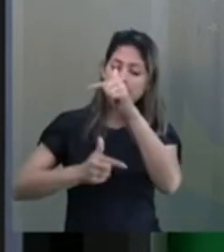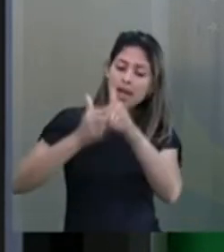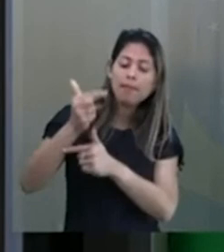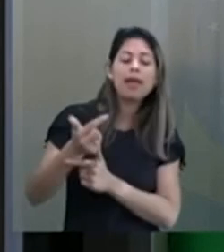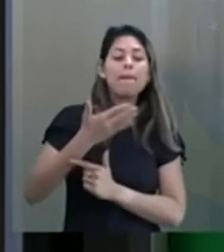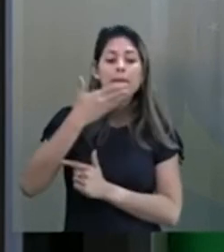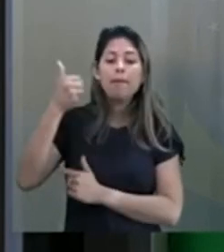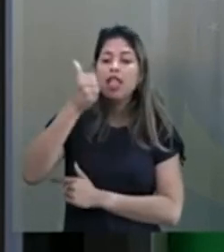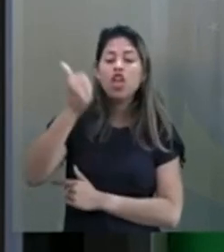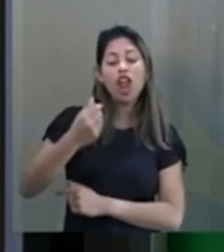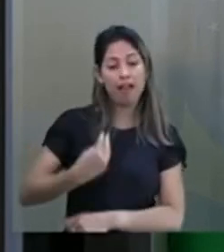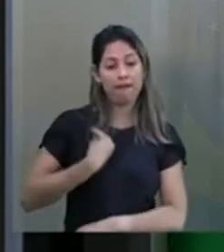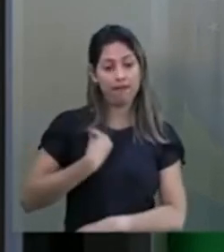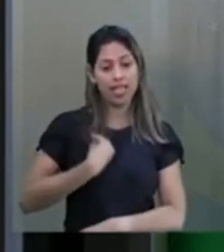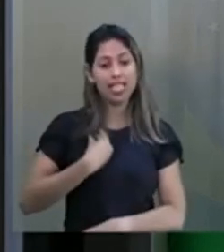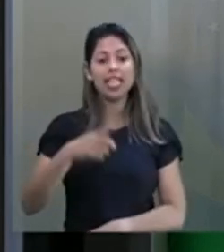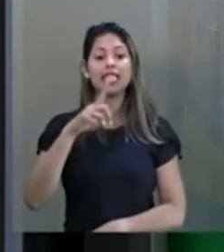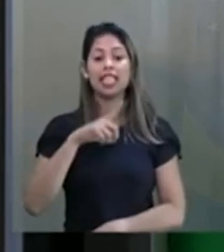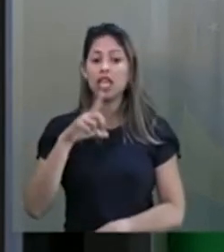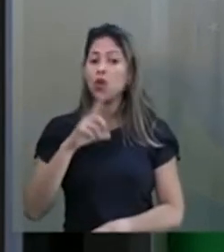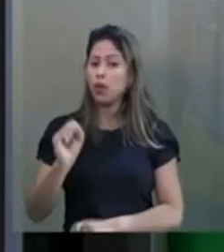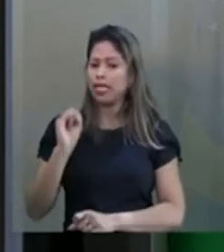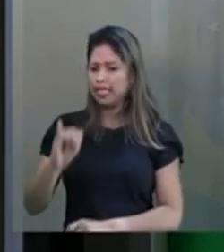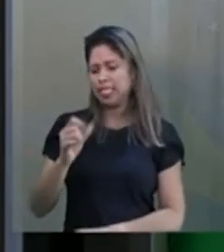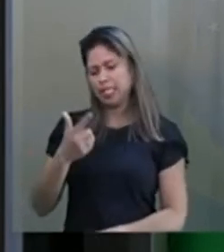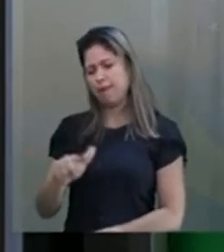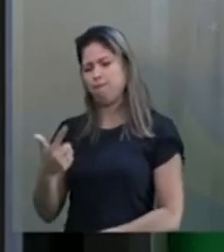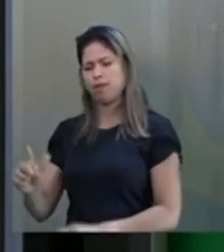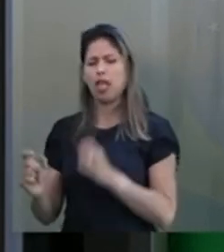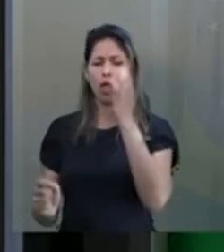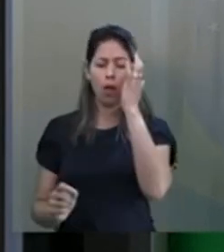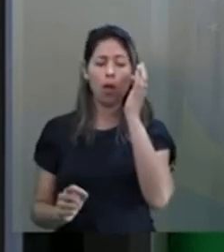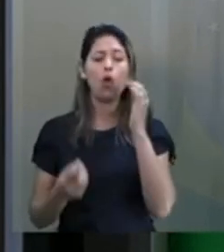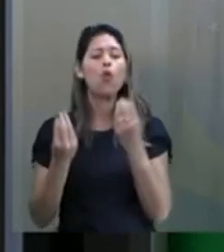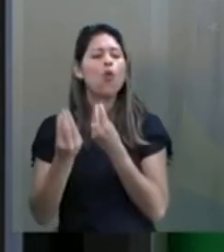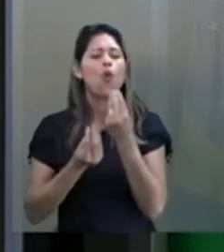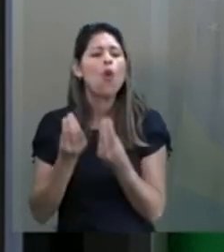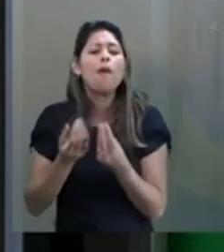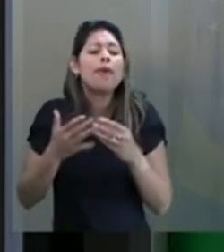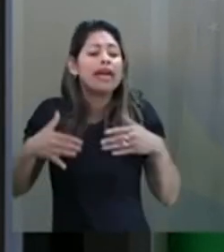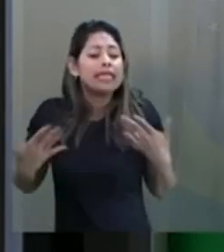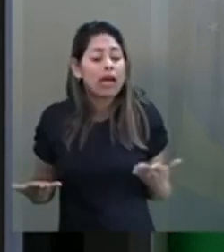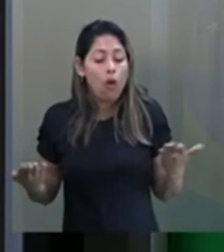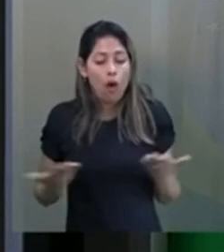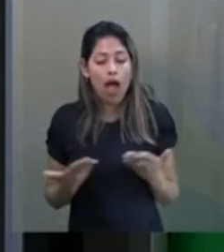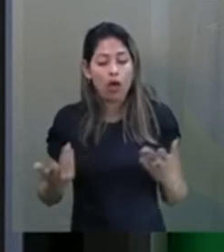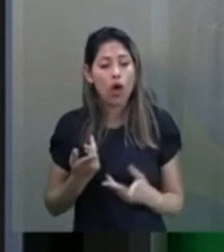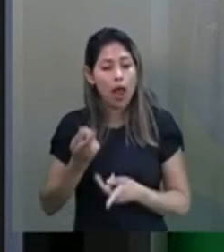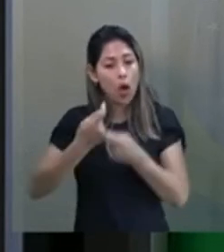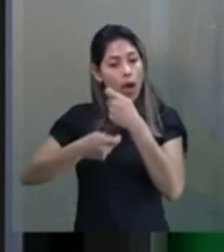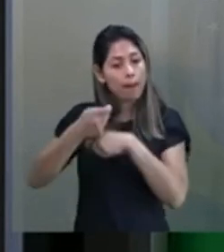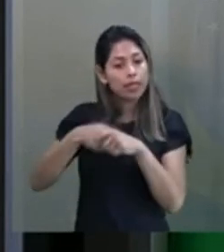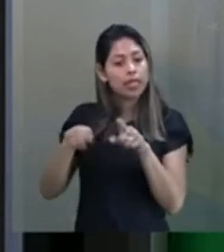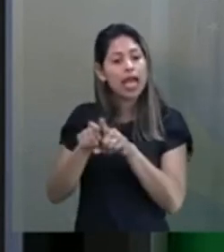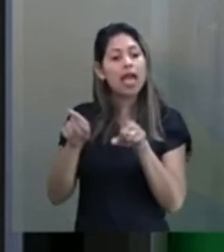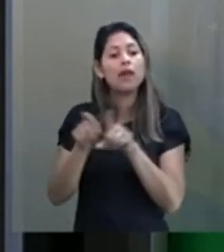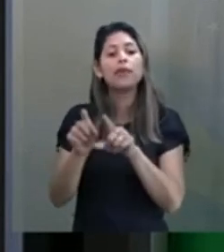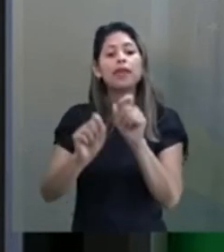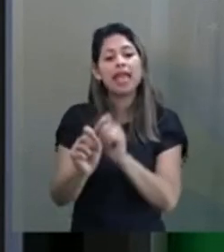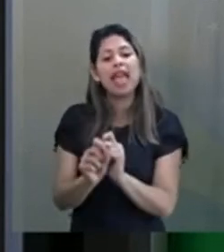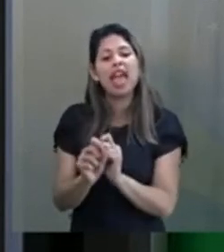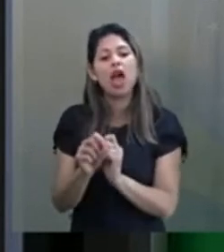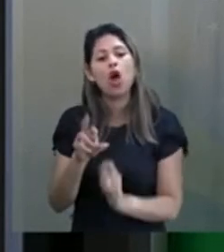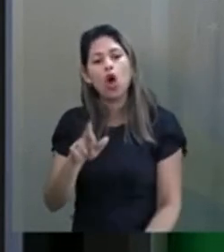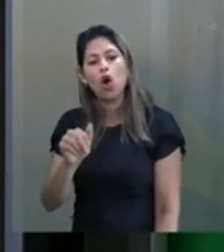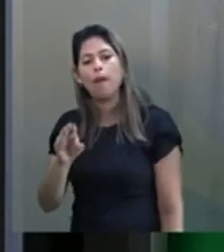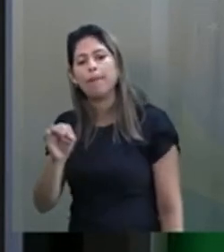um dos seus funcionários que estariam pior sem a existência da empresa dele. Então, o capitalismo parte até de uma premissa roubesiana,